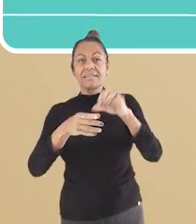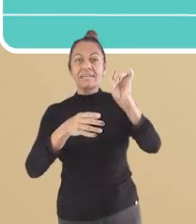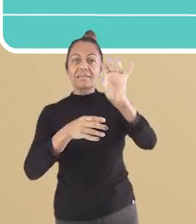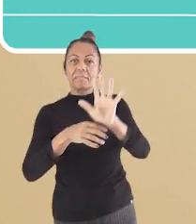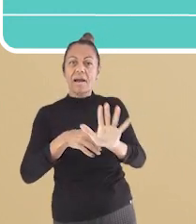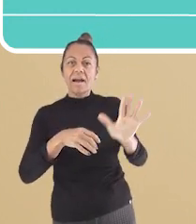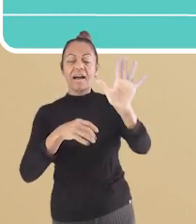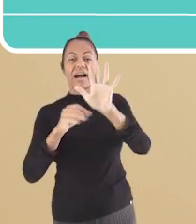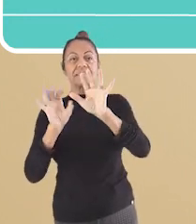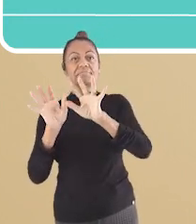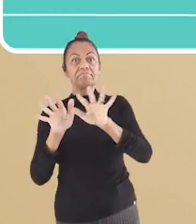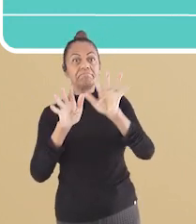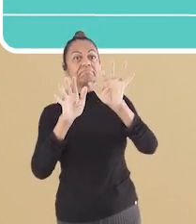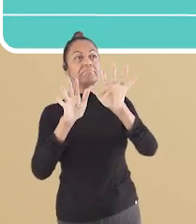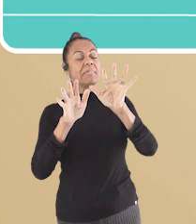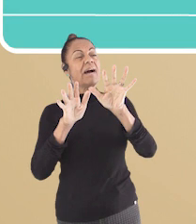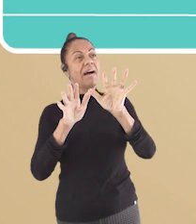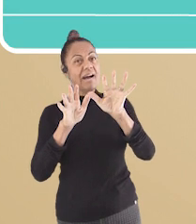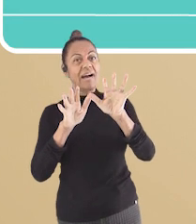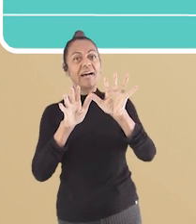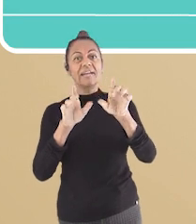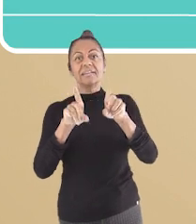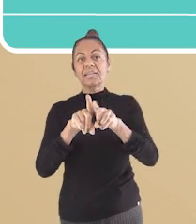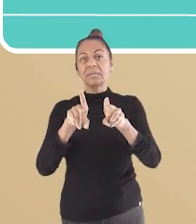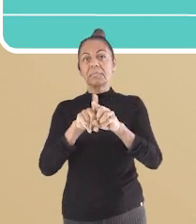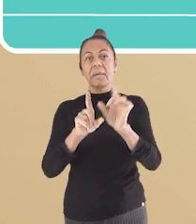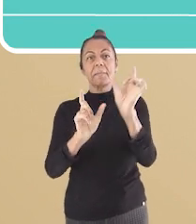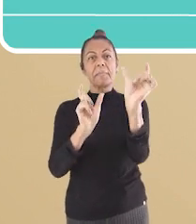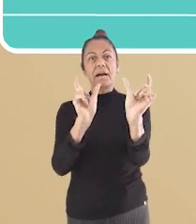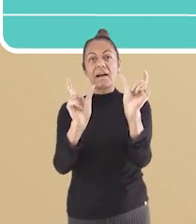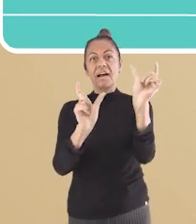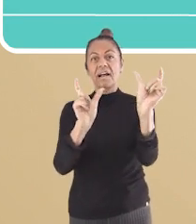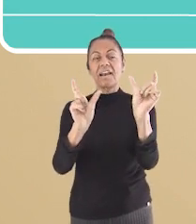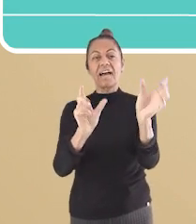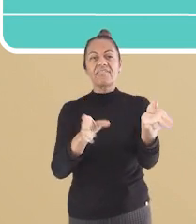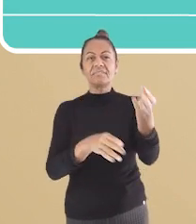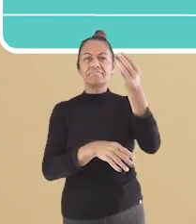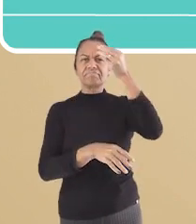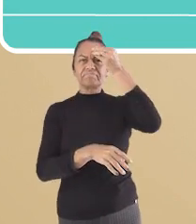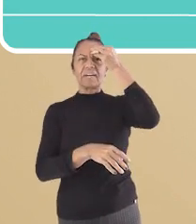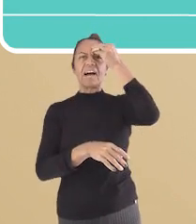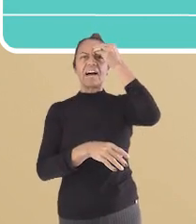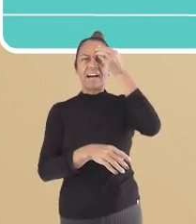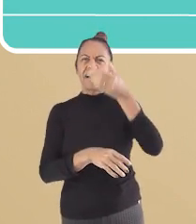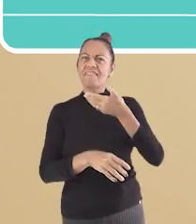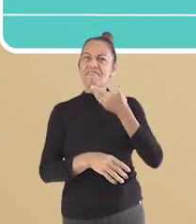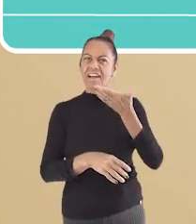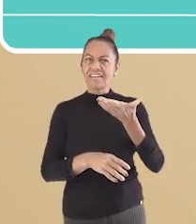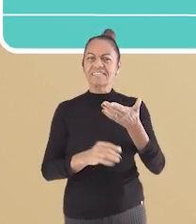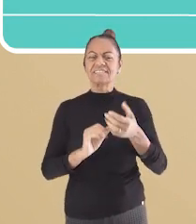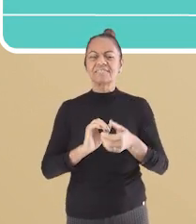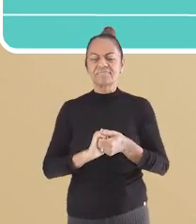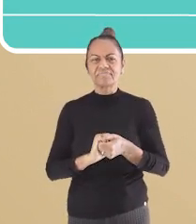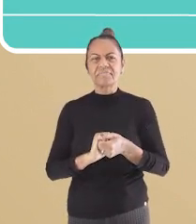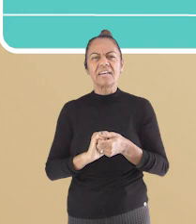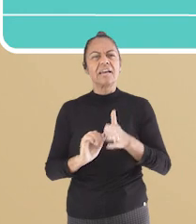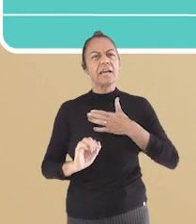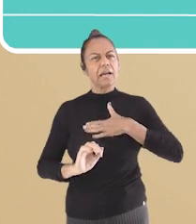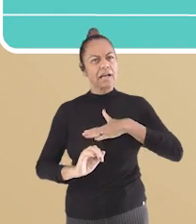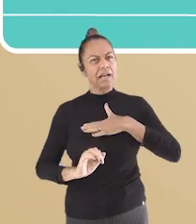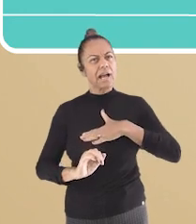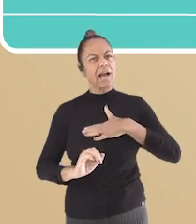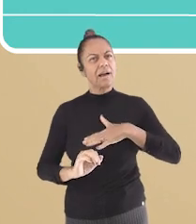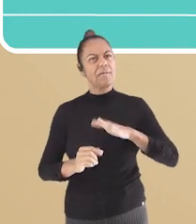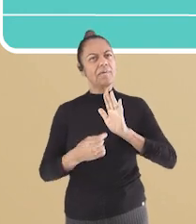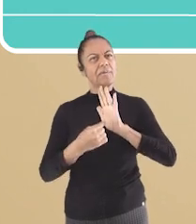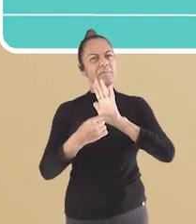Os textos devem ser curtos e ter imagens chamativas. Eslogan, frases